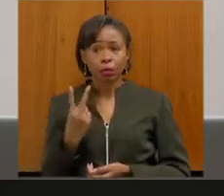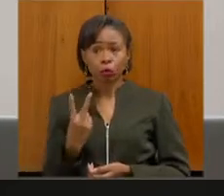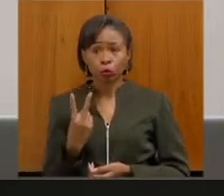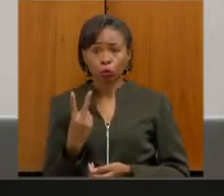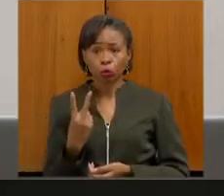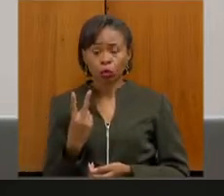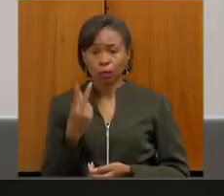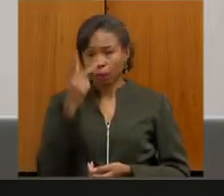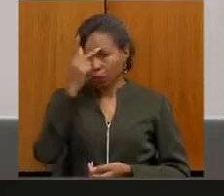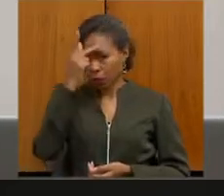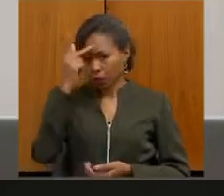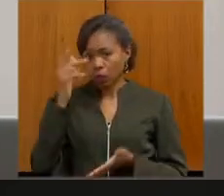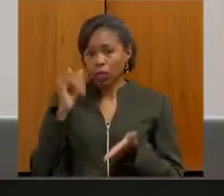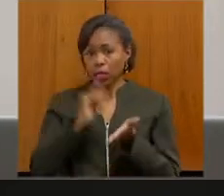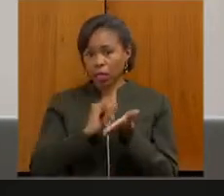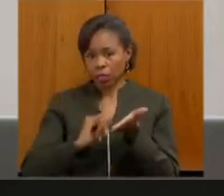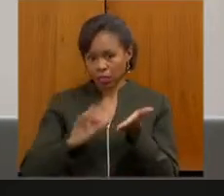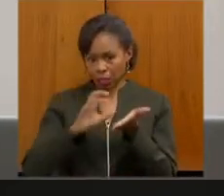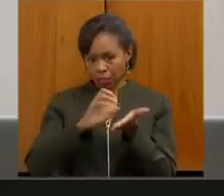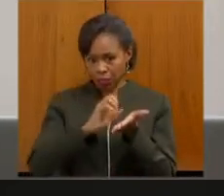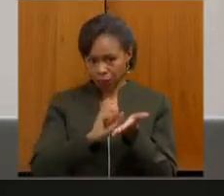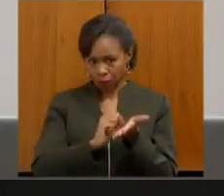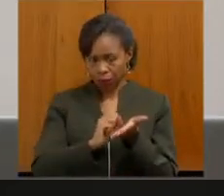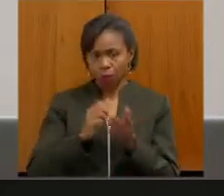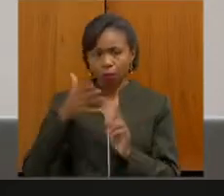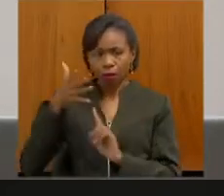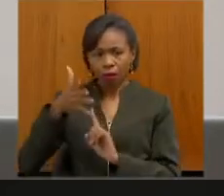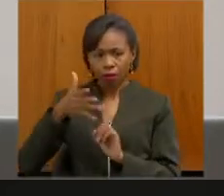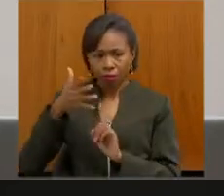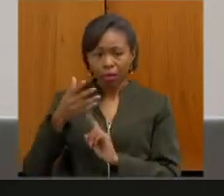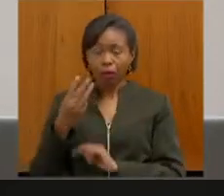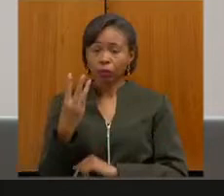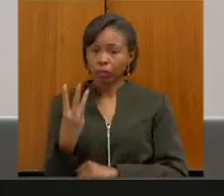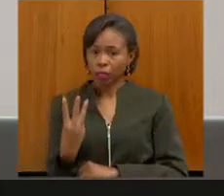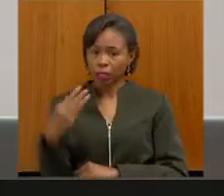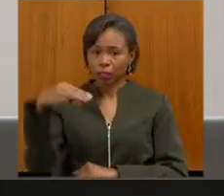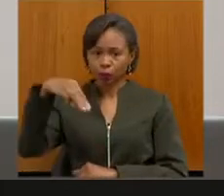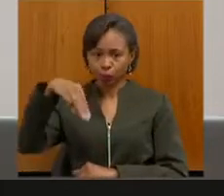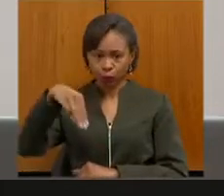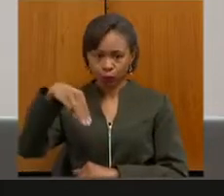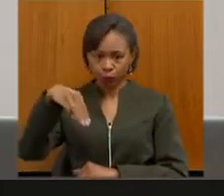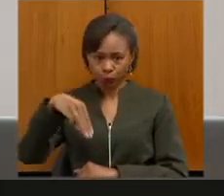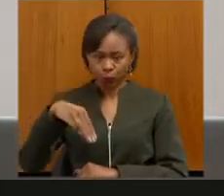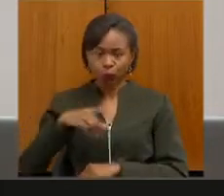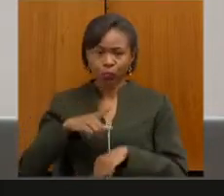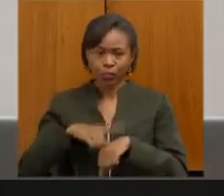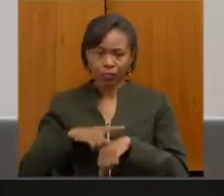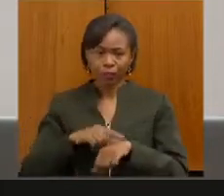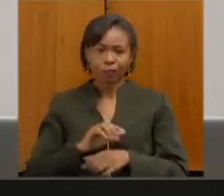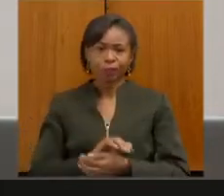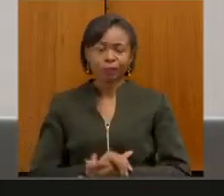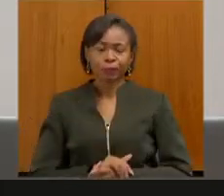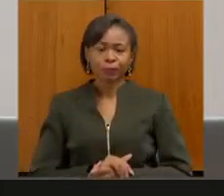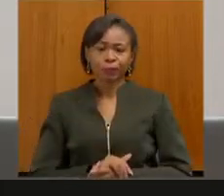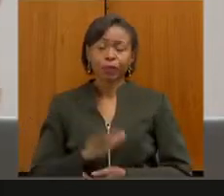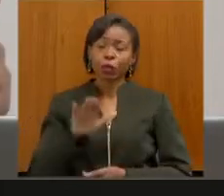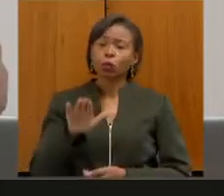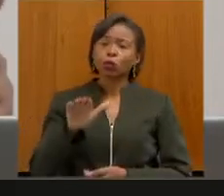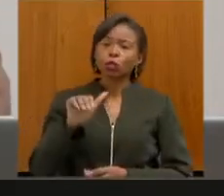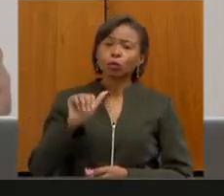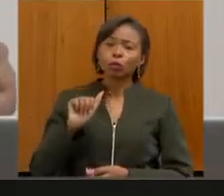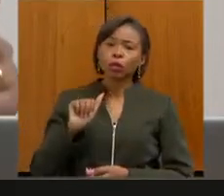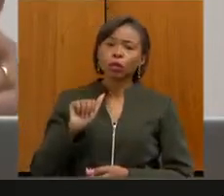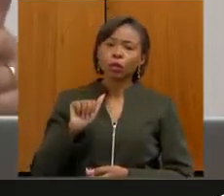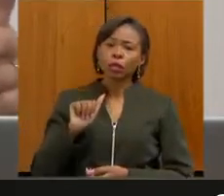aqui que vão fazer o uso da palavra com três minutos de tempo aqui para a fala. Vou chamar então se a